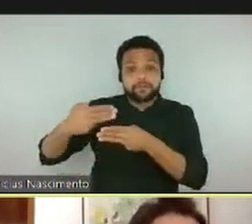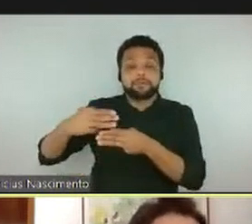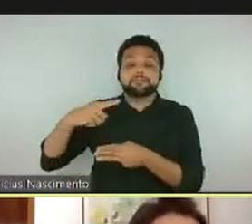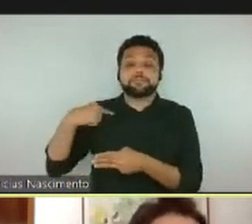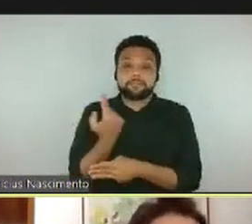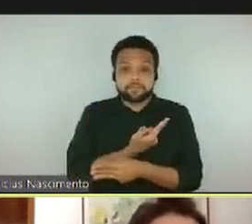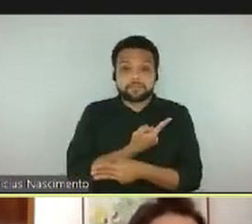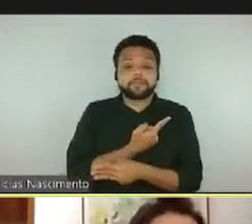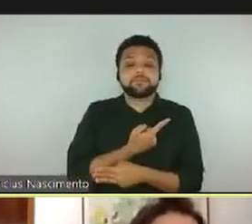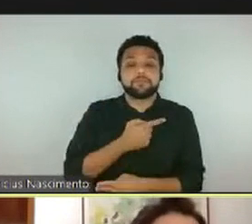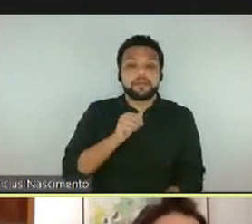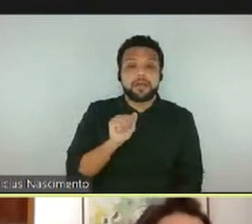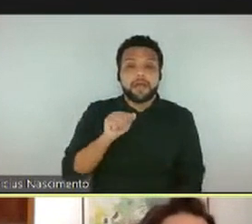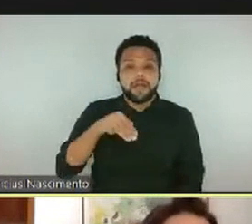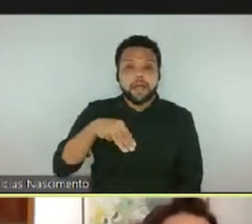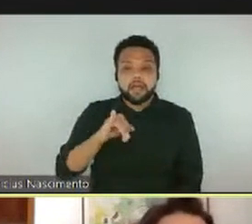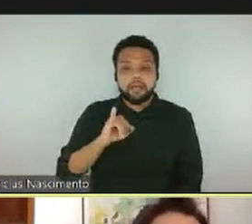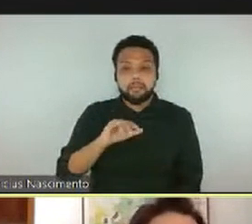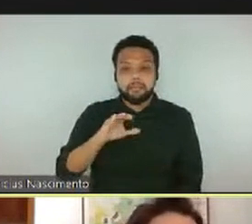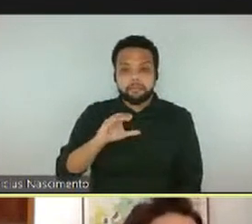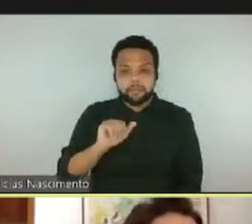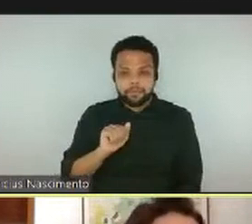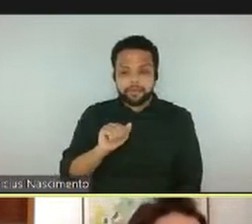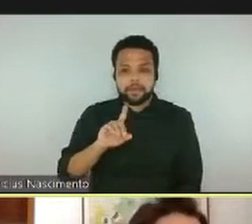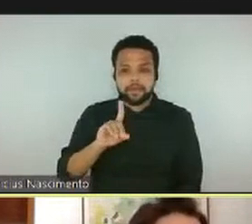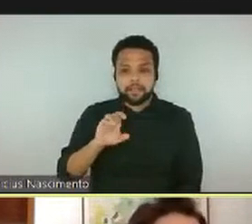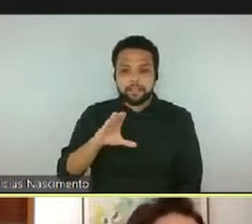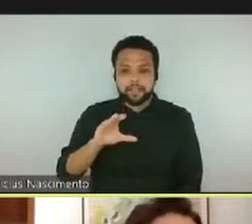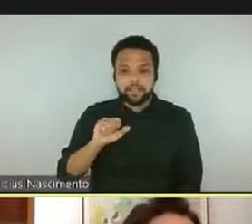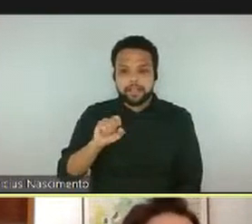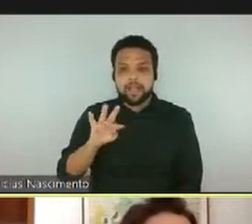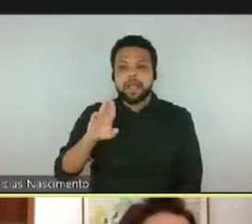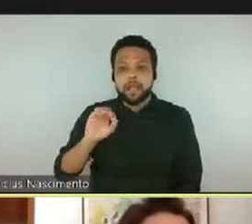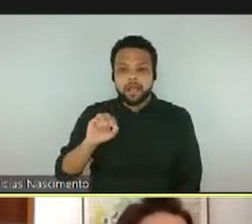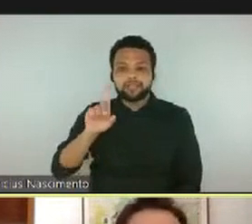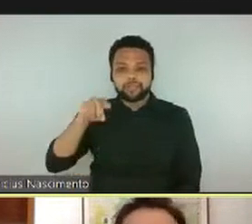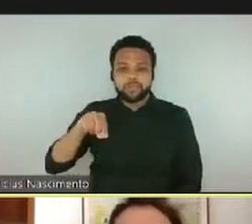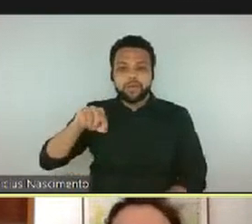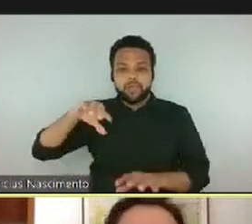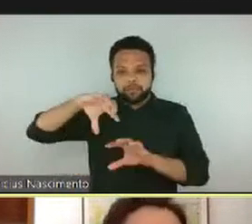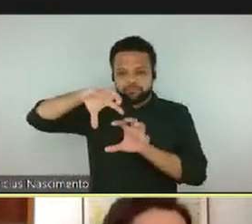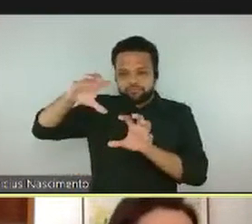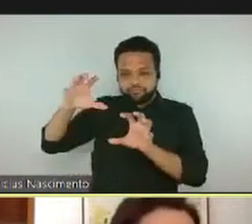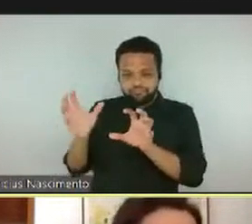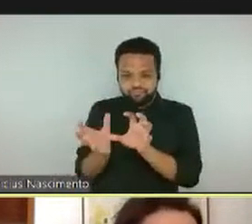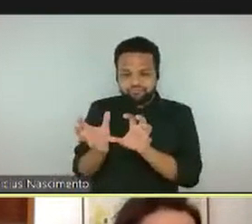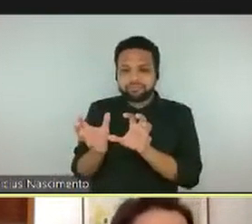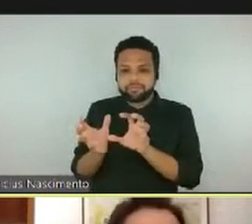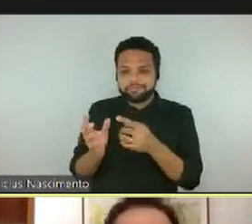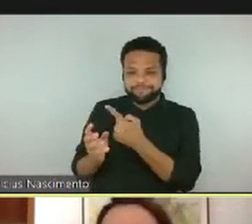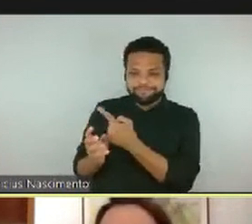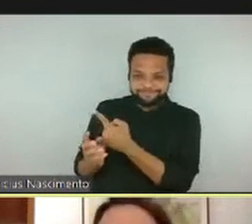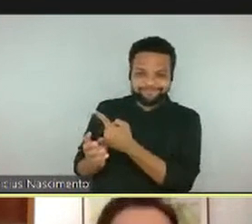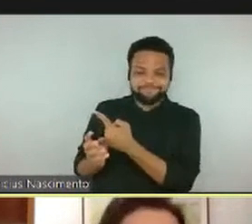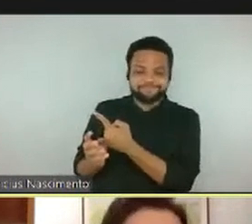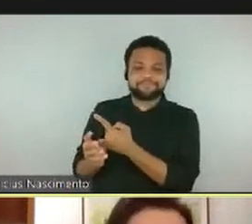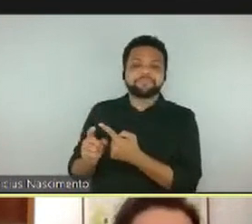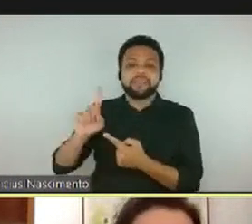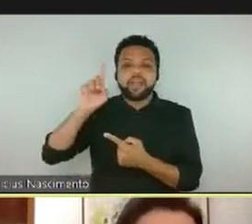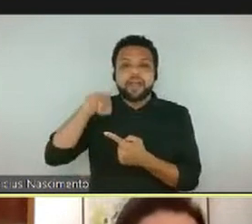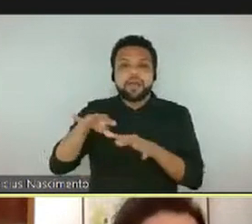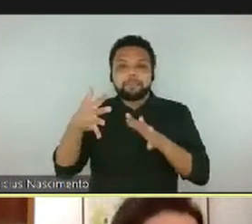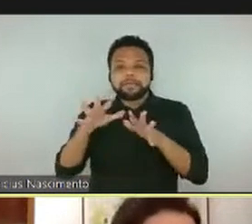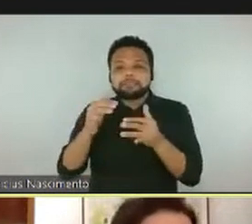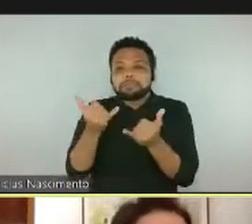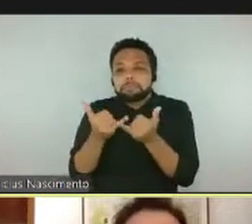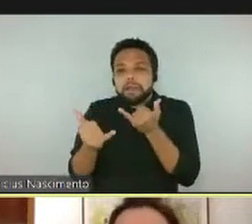Amilcar de Castro, e o Amilcar vai desencadear uma aproximação com o movimento concretista